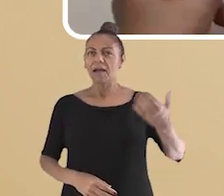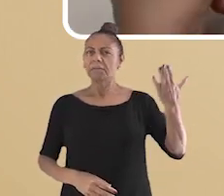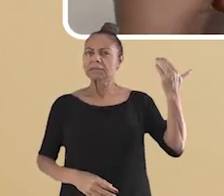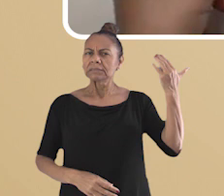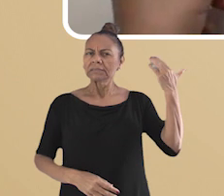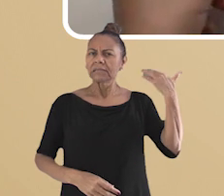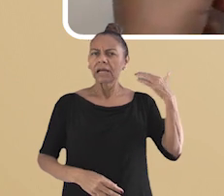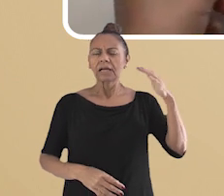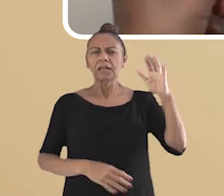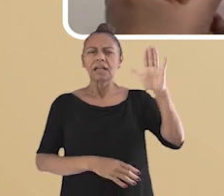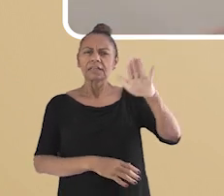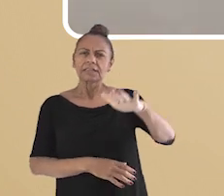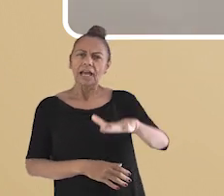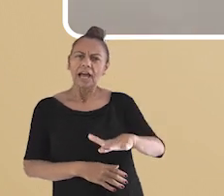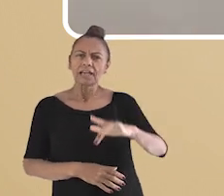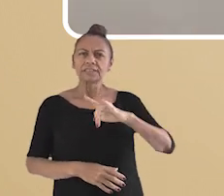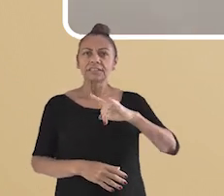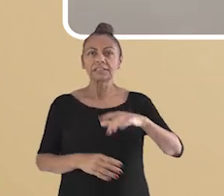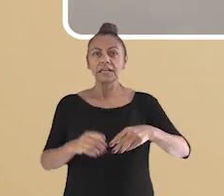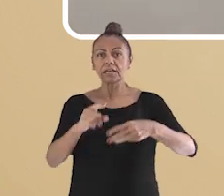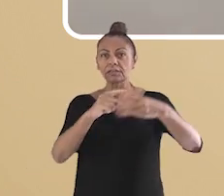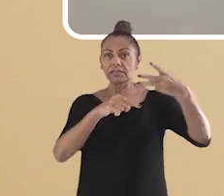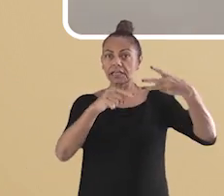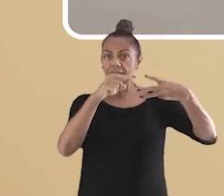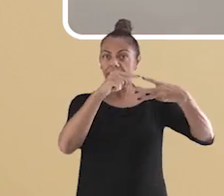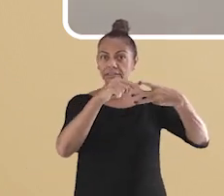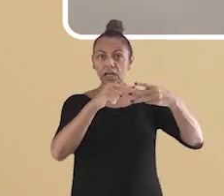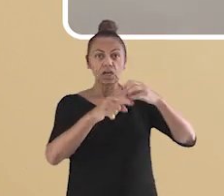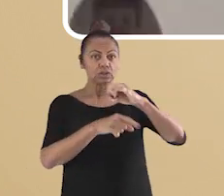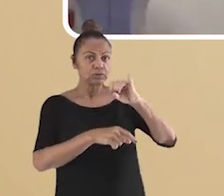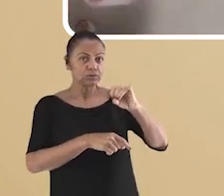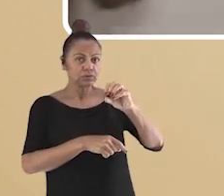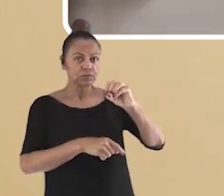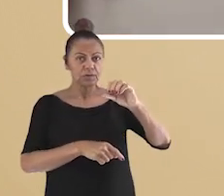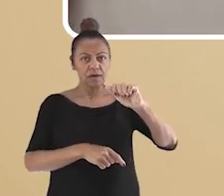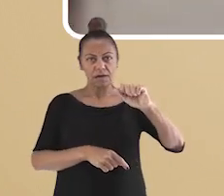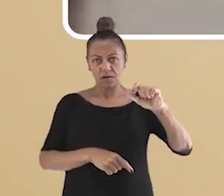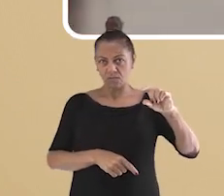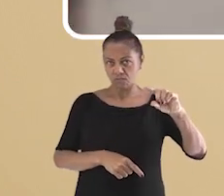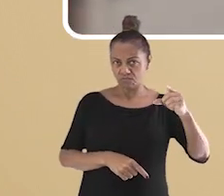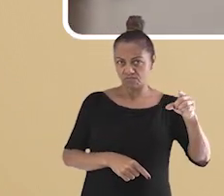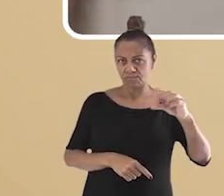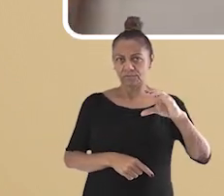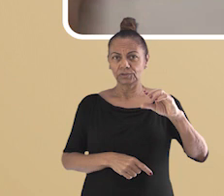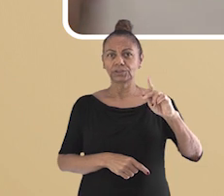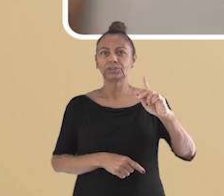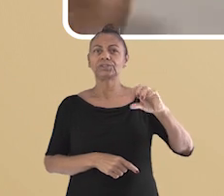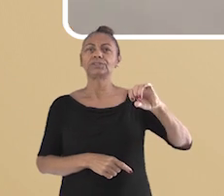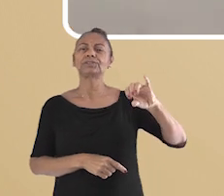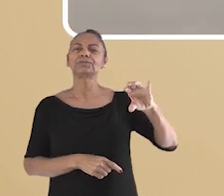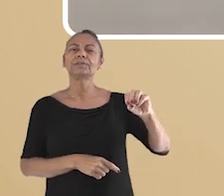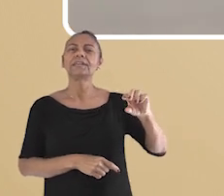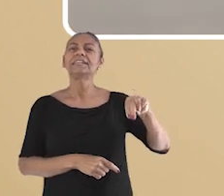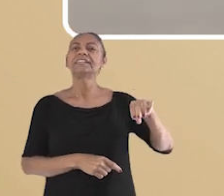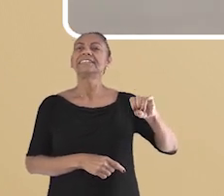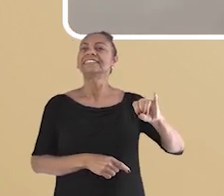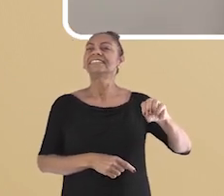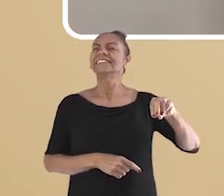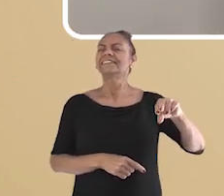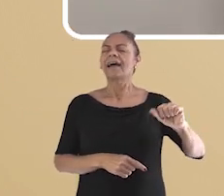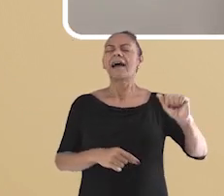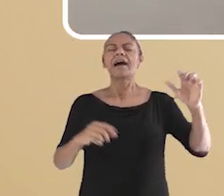de primavera, João, Chico, Duda e Nina estavam em casa esperando a madrinha que tinha programado um dia